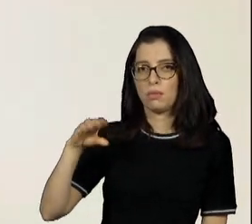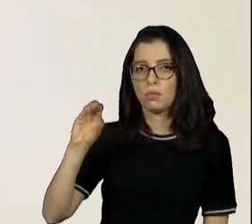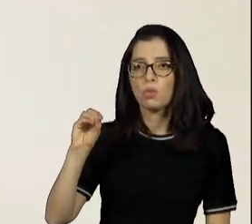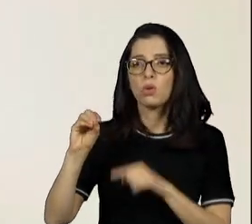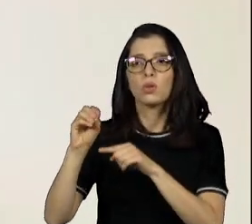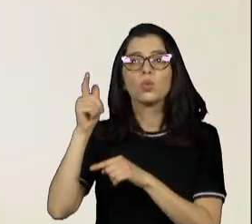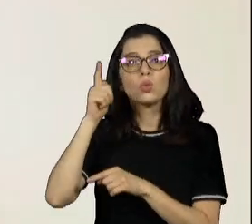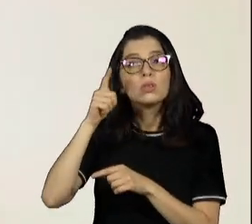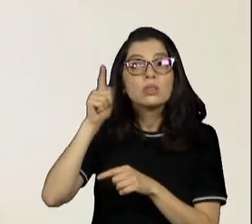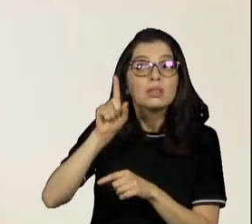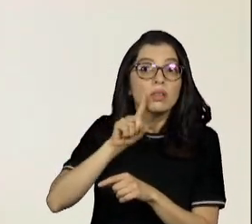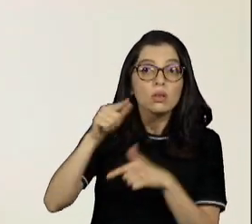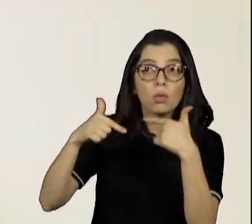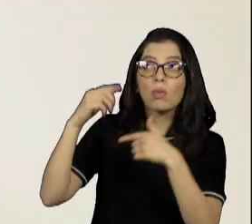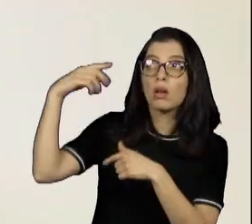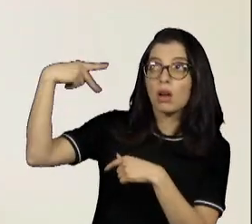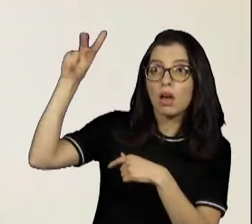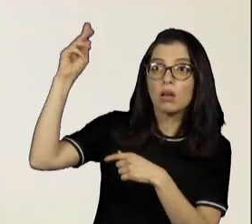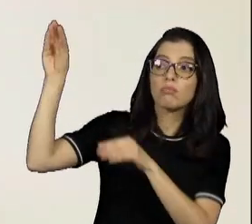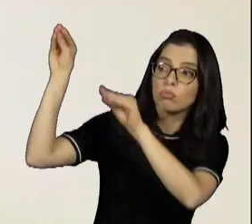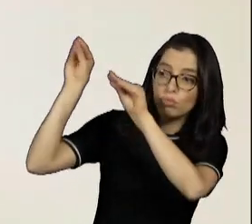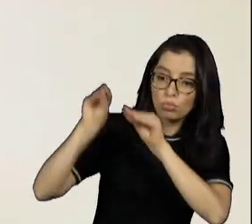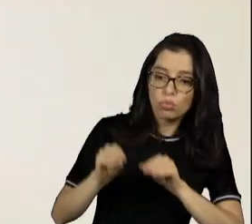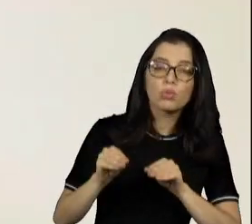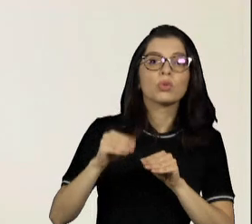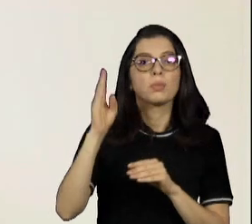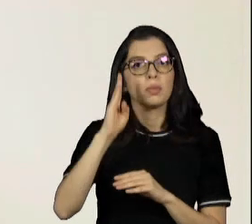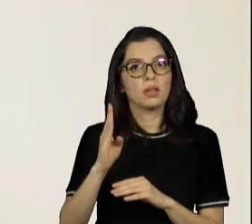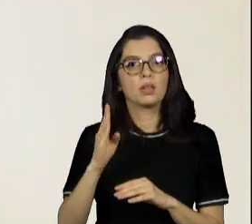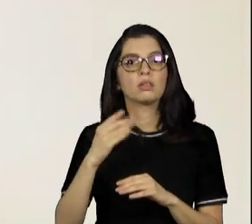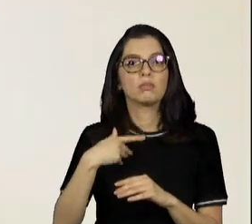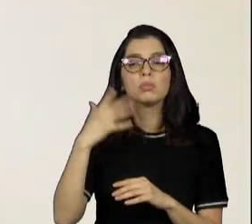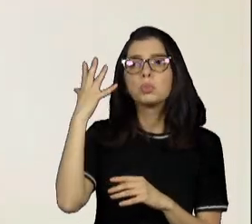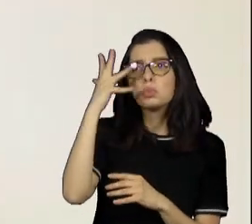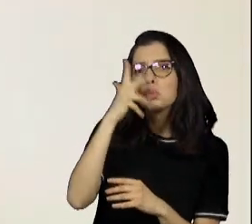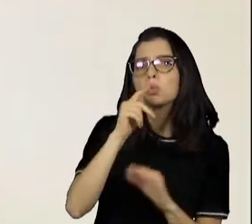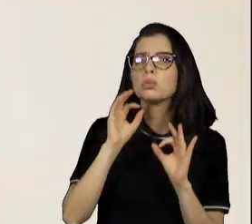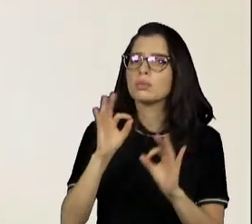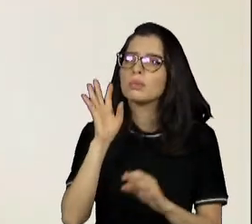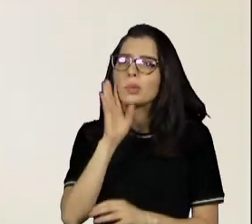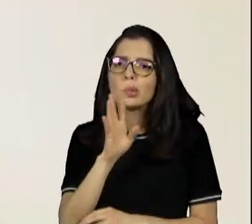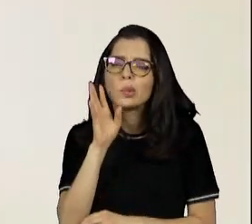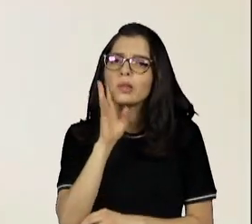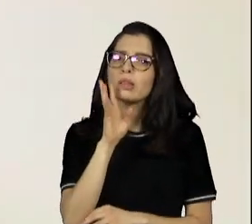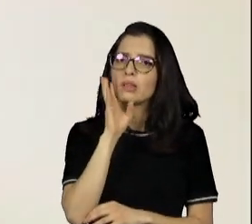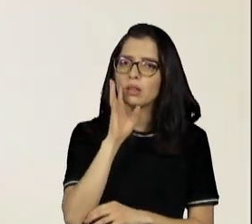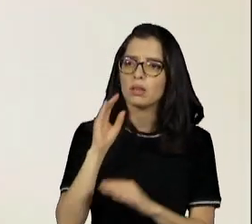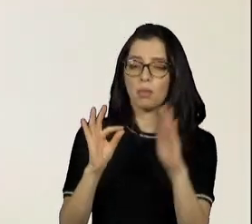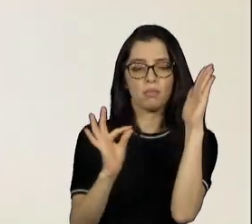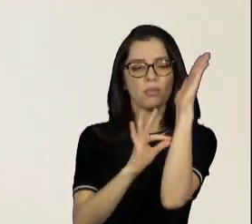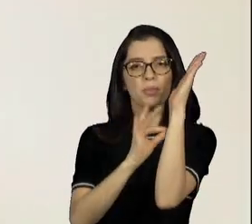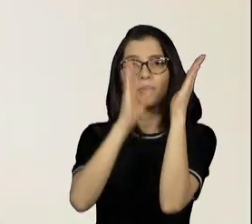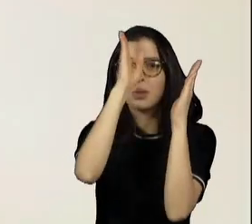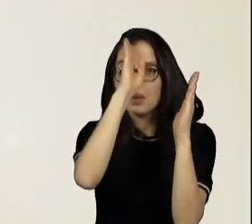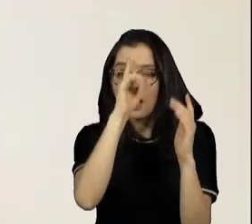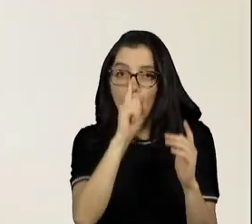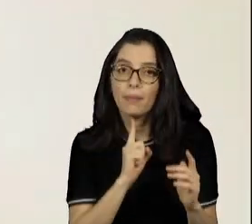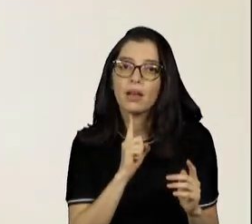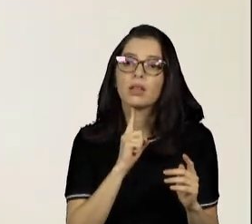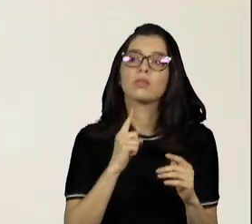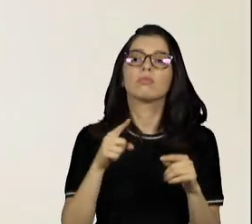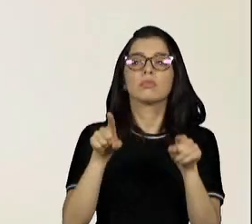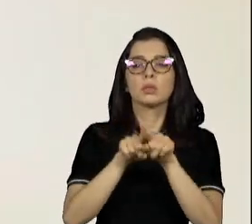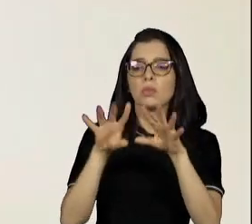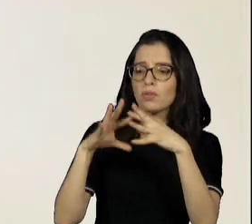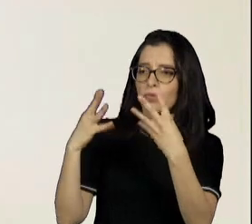nos Estados Unidos, trazido para cá, que foi uma coisa muito bonita, é o Sítio de Pica-Pau Amarelo, que foi uma novela que juntava a família toda